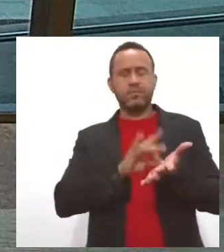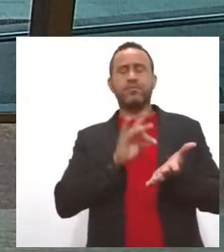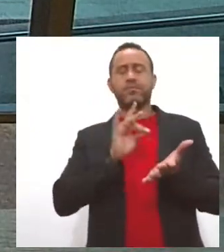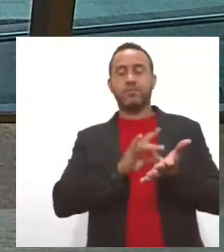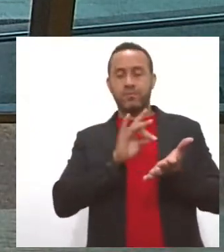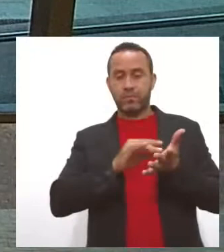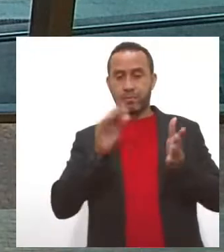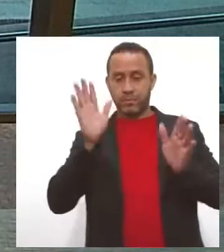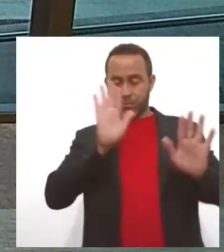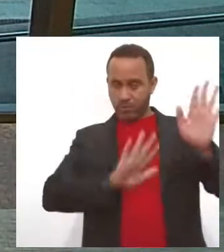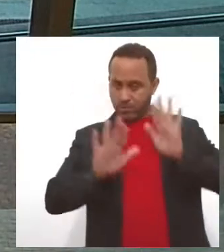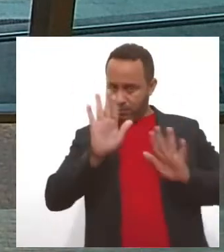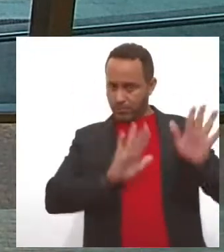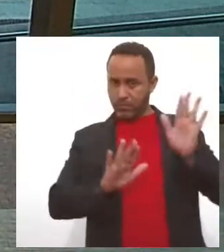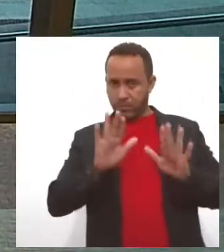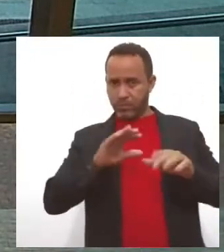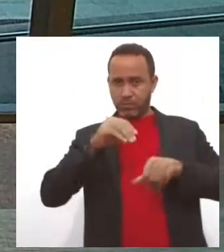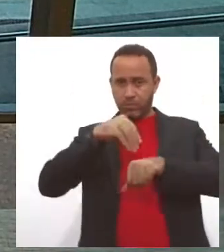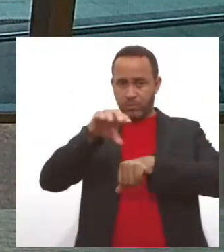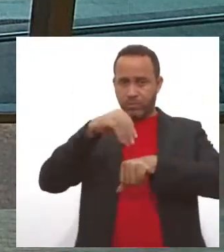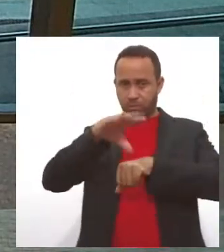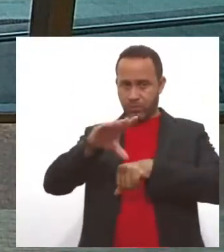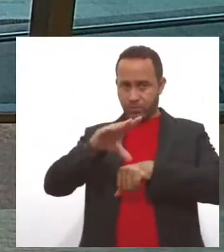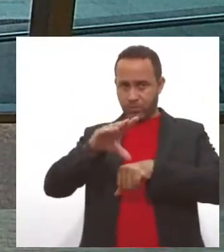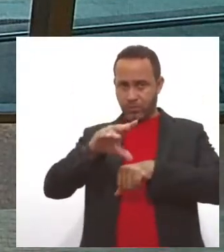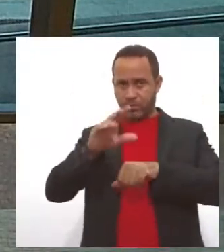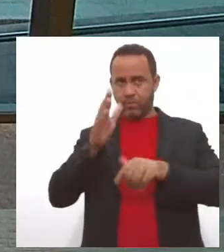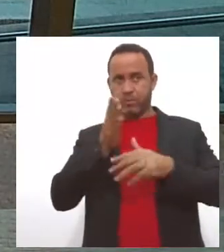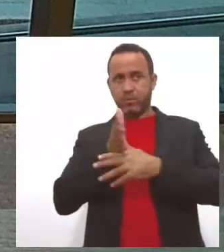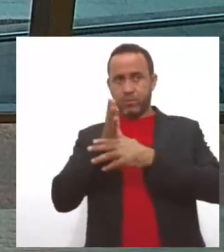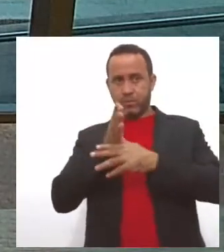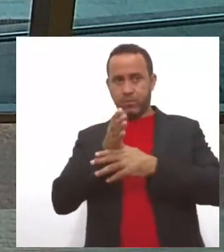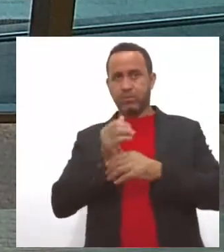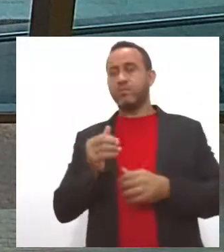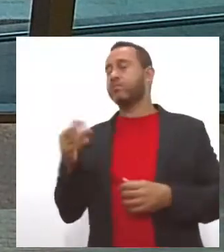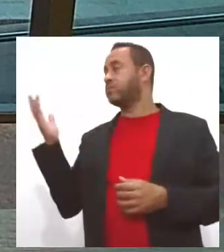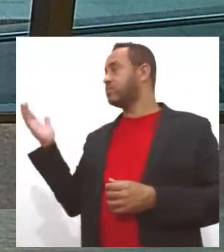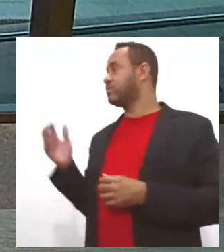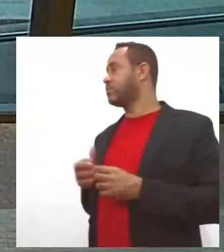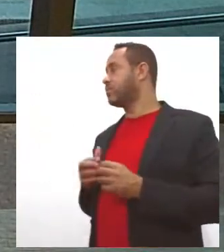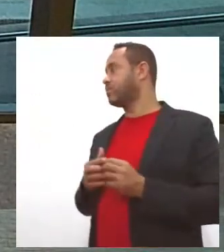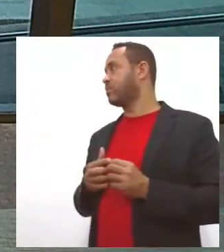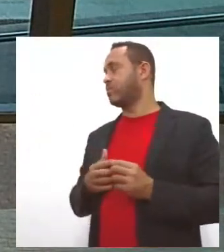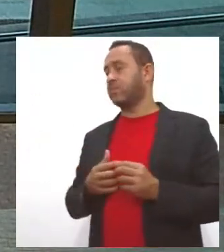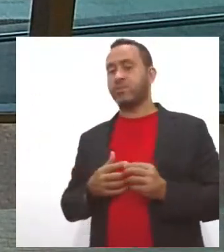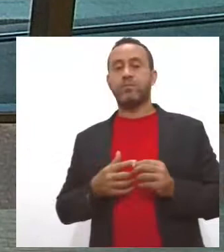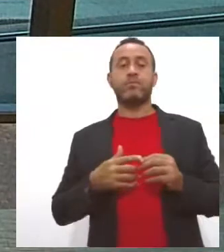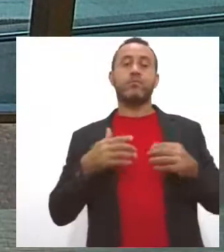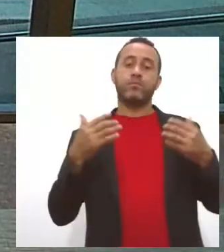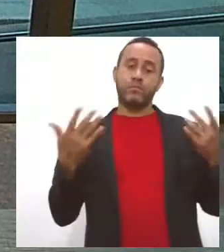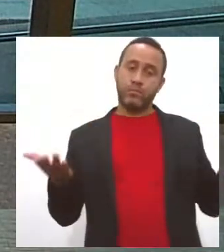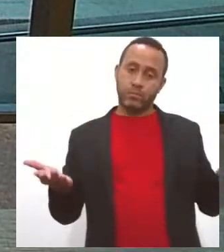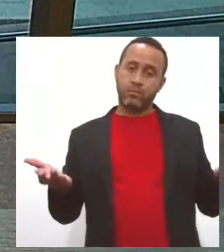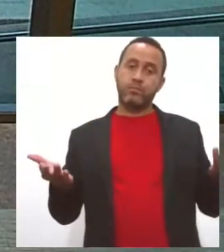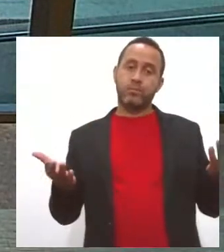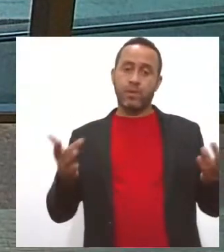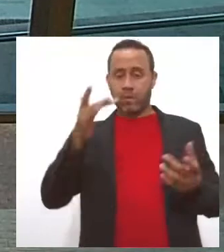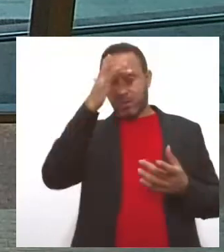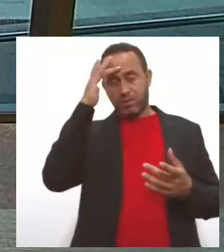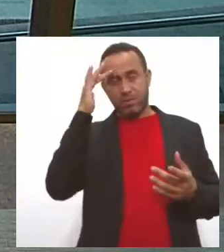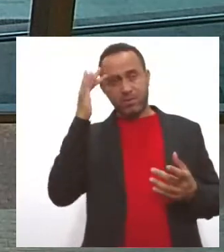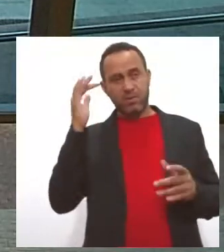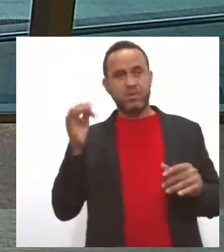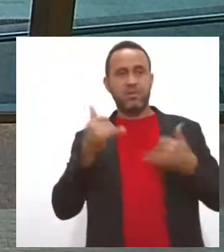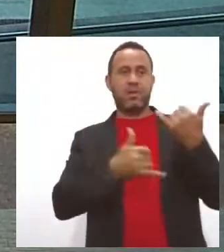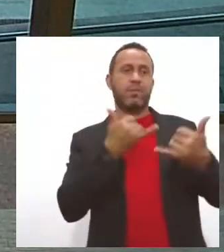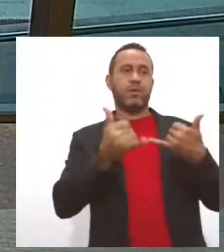prestar atenção na informação que passa esse vídeo. Arícia. É, eu acho que as pessoas não estão levando realmente com a seriedade que